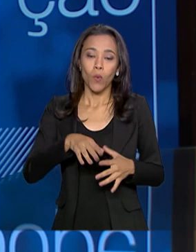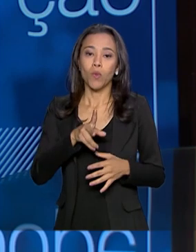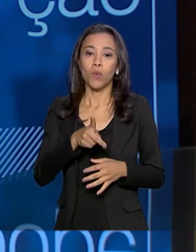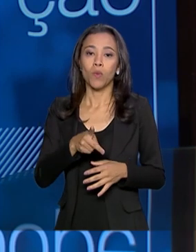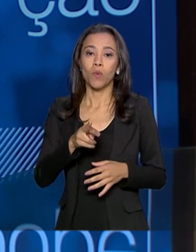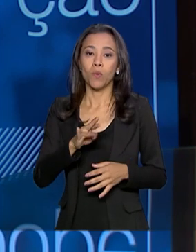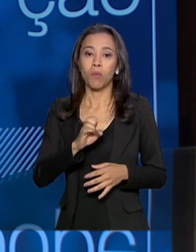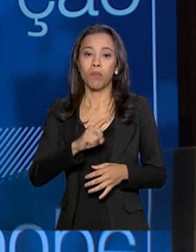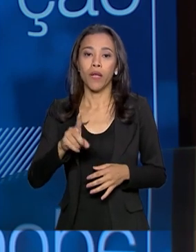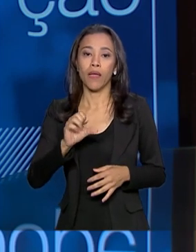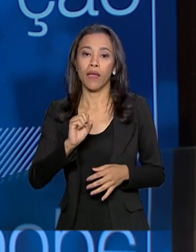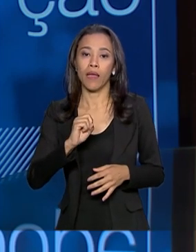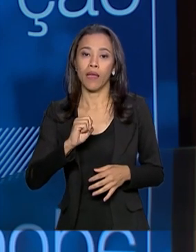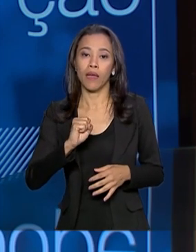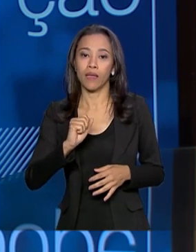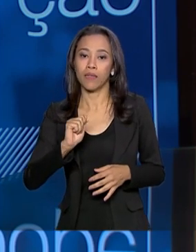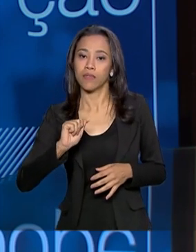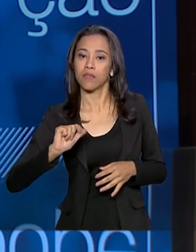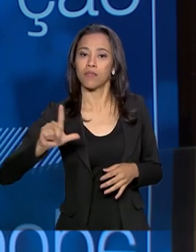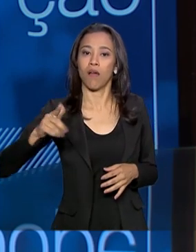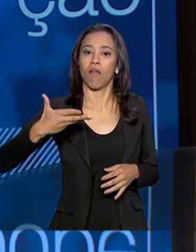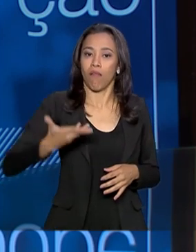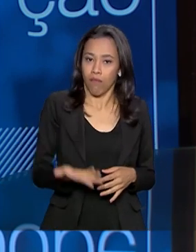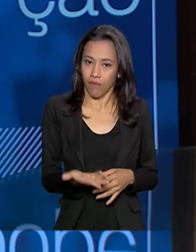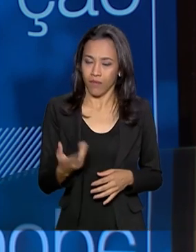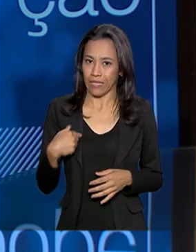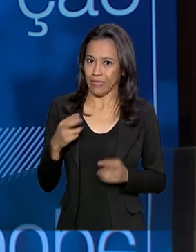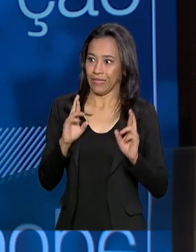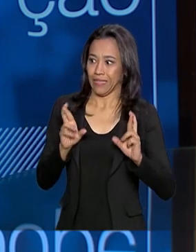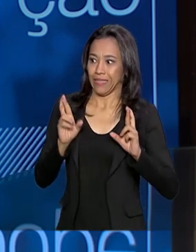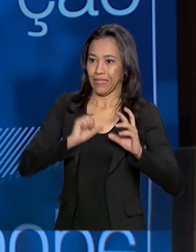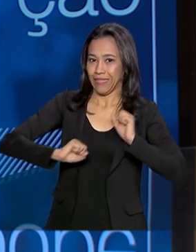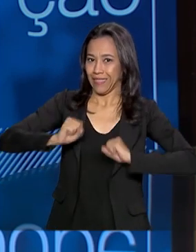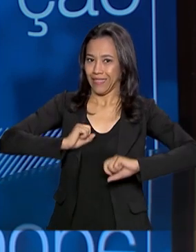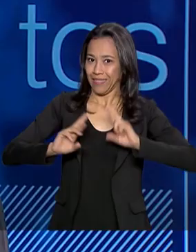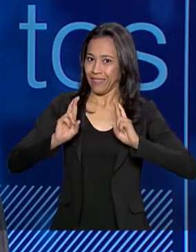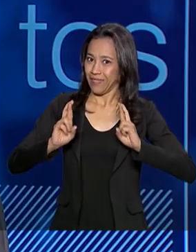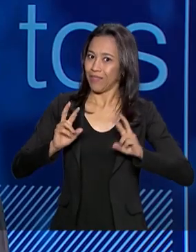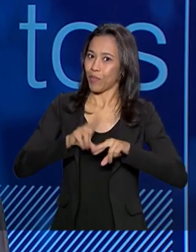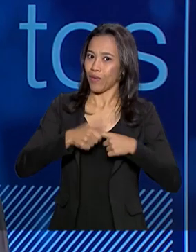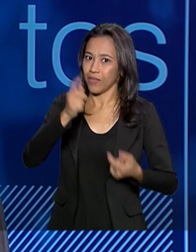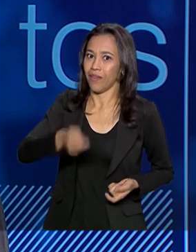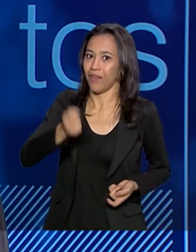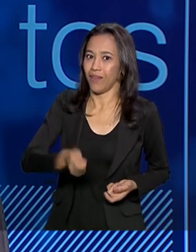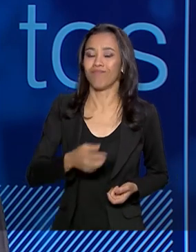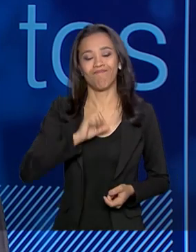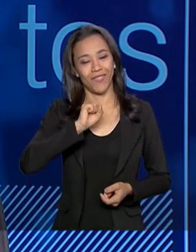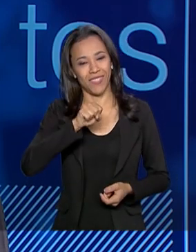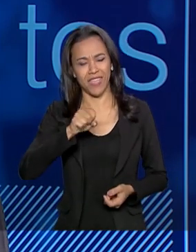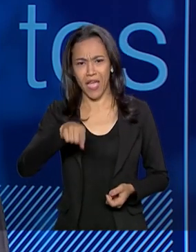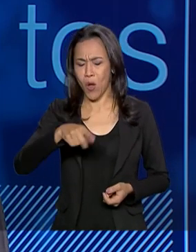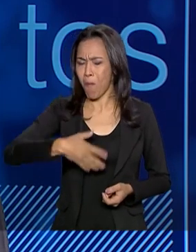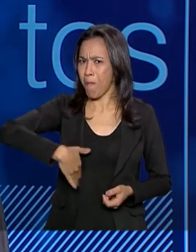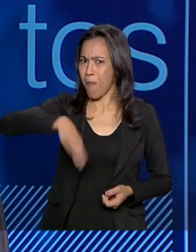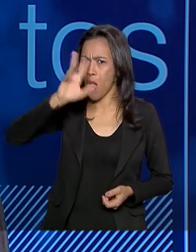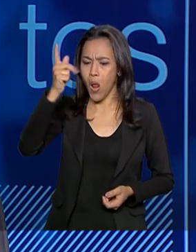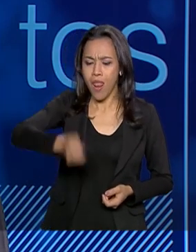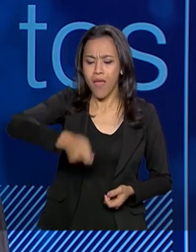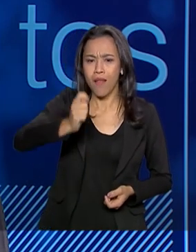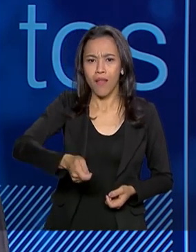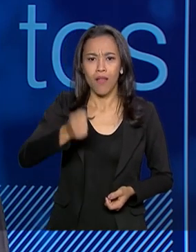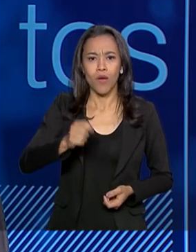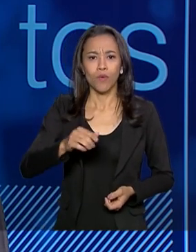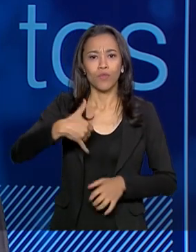Bacia de Santos. A expectativa é grande em relação a esse leilão, não é, Marta? Sim, a gente fala que é o maior leilão de óleo e gás do